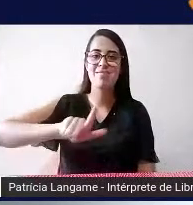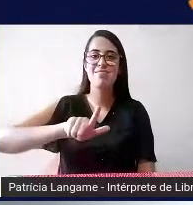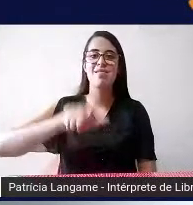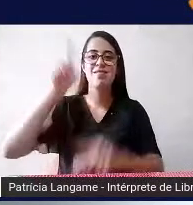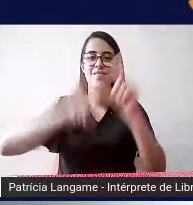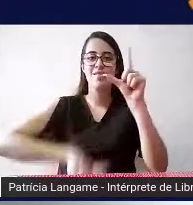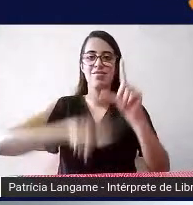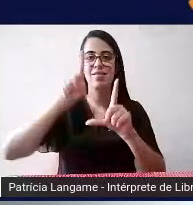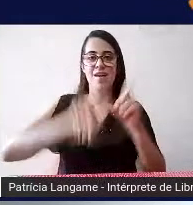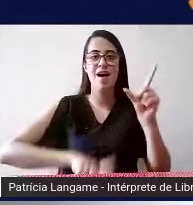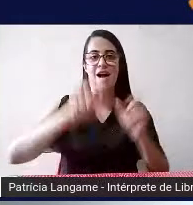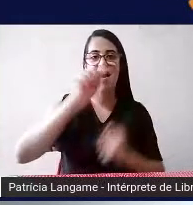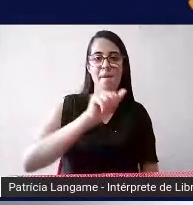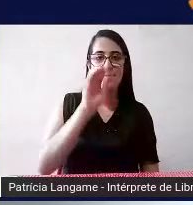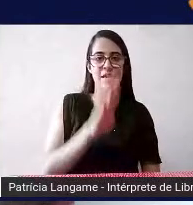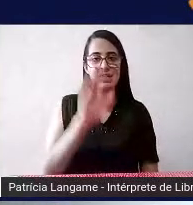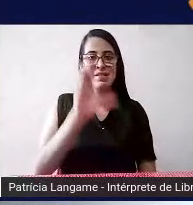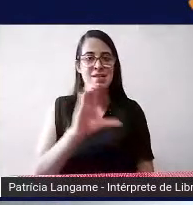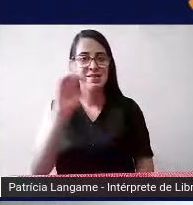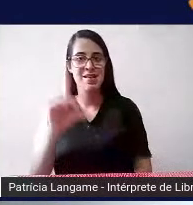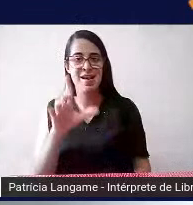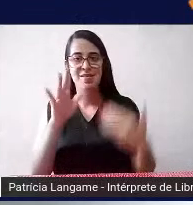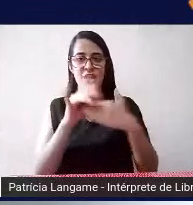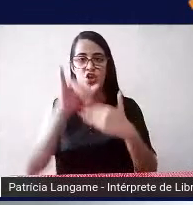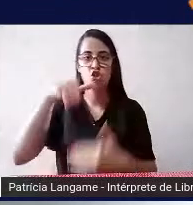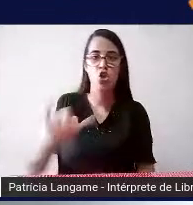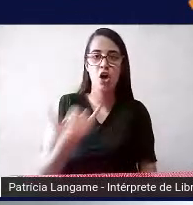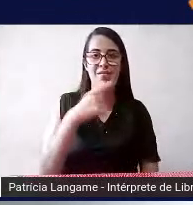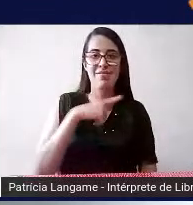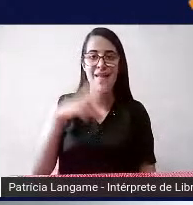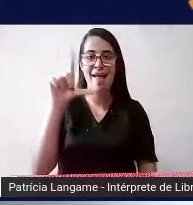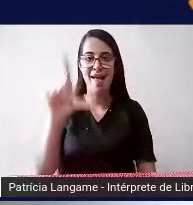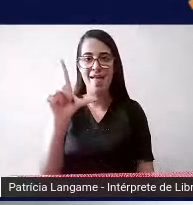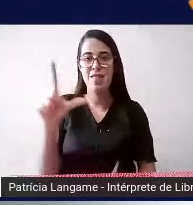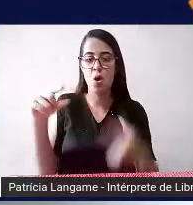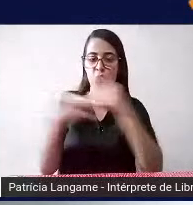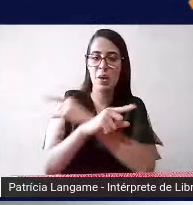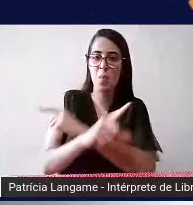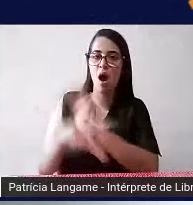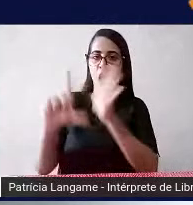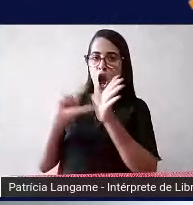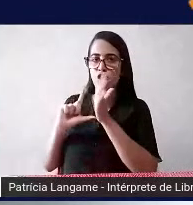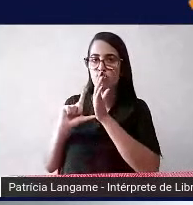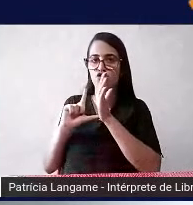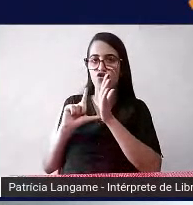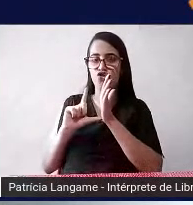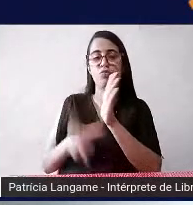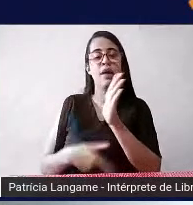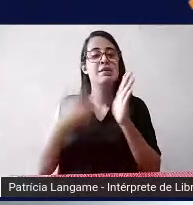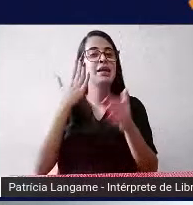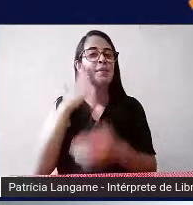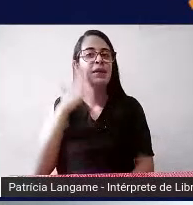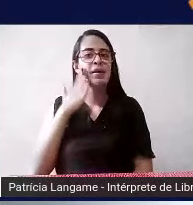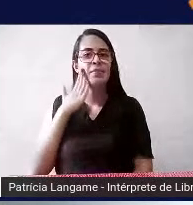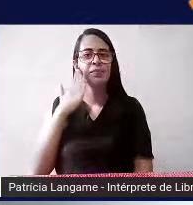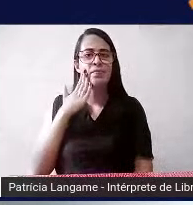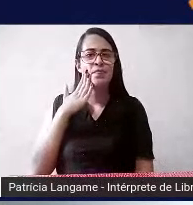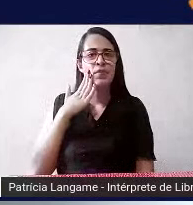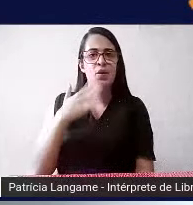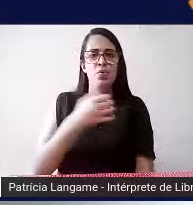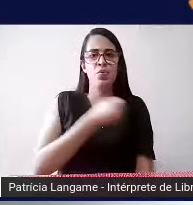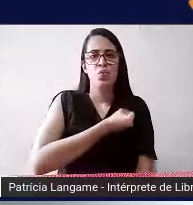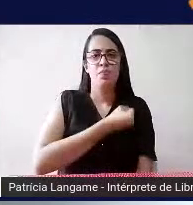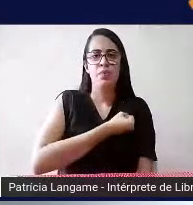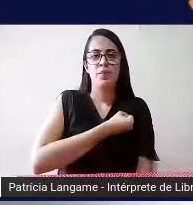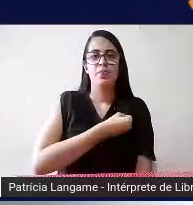até a letra J porém tem esse L ao contrário antes né pra identificar que é um número então toda vez que